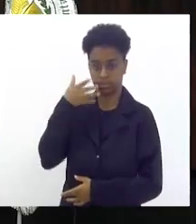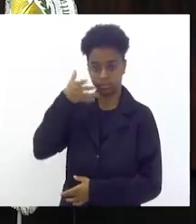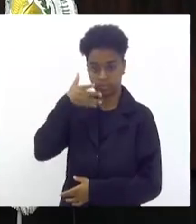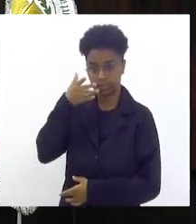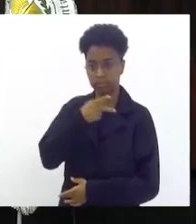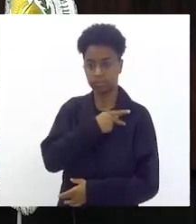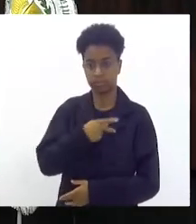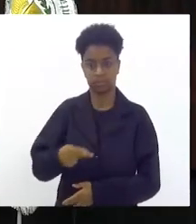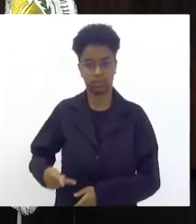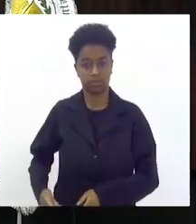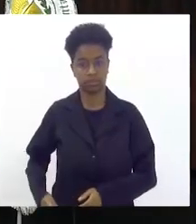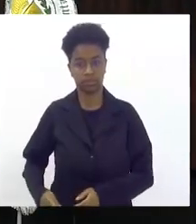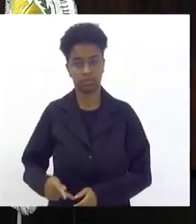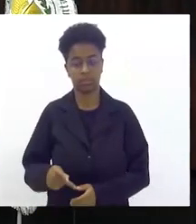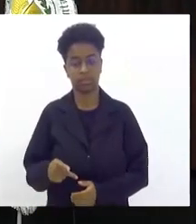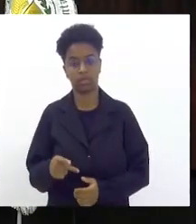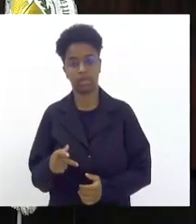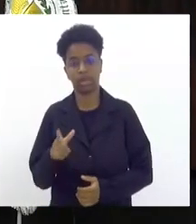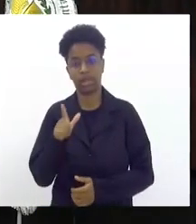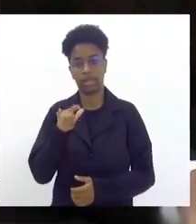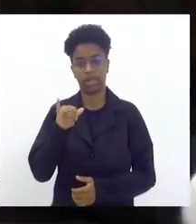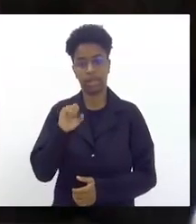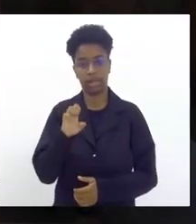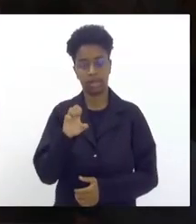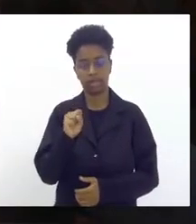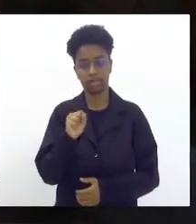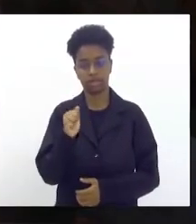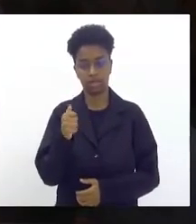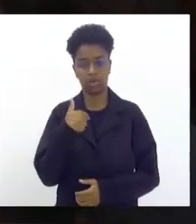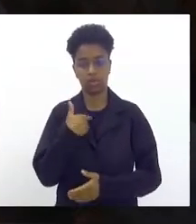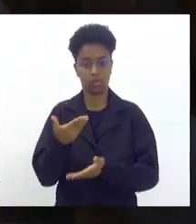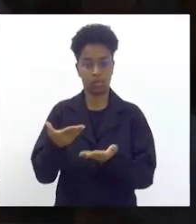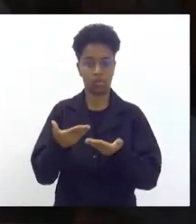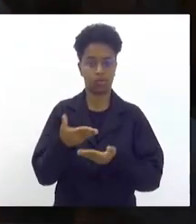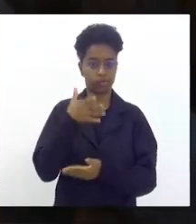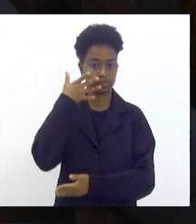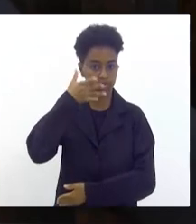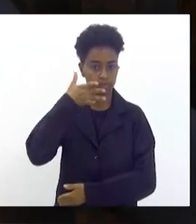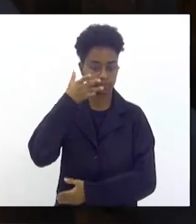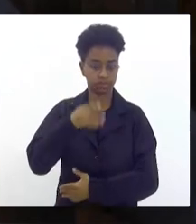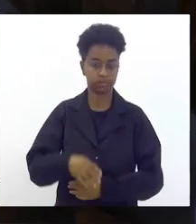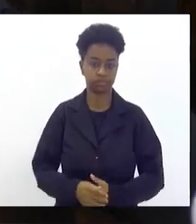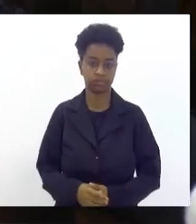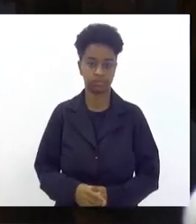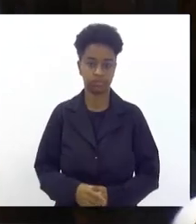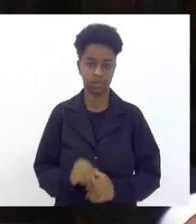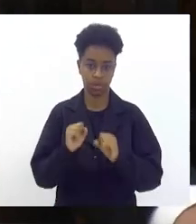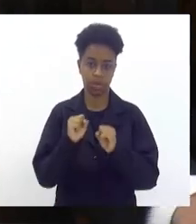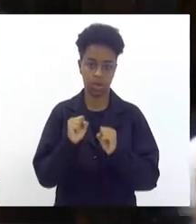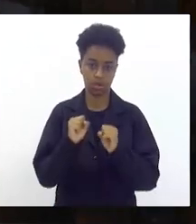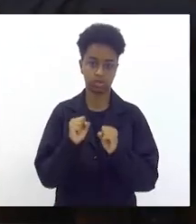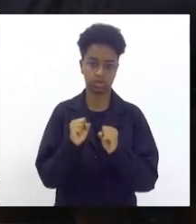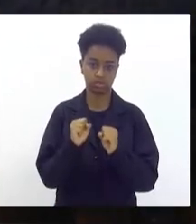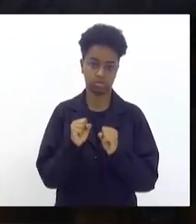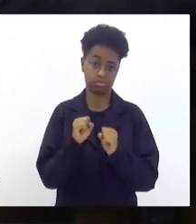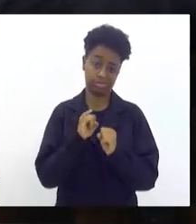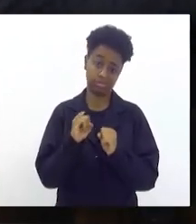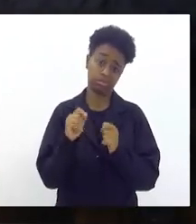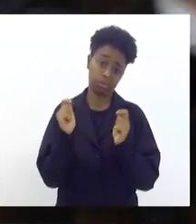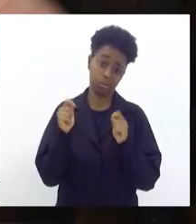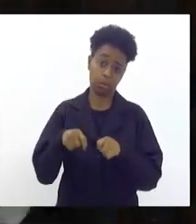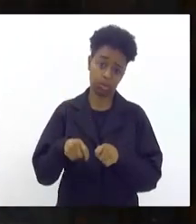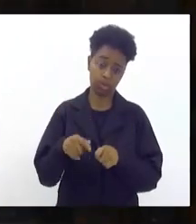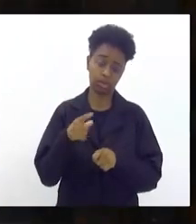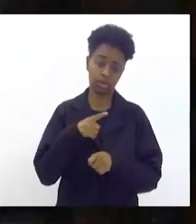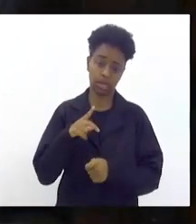o vice-presidente da Aliesa convidar aqui o Elin para fazer o uso da palavra pode se puder por gentileza